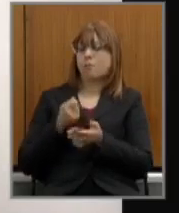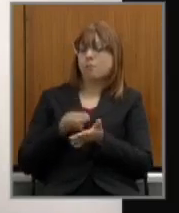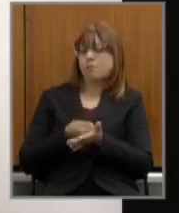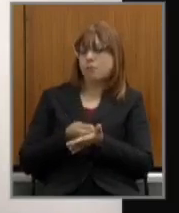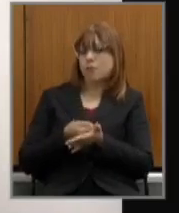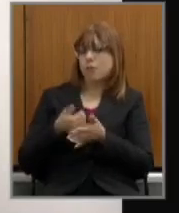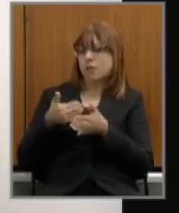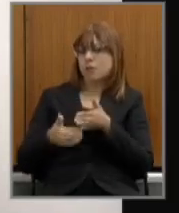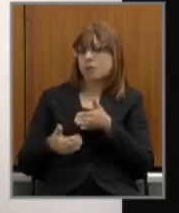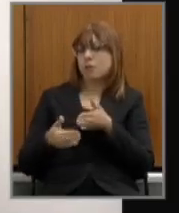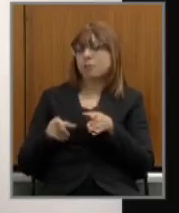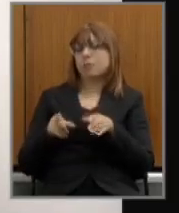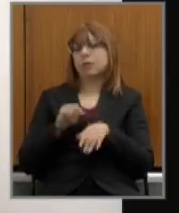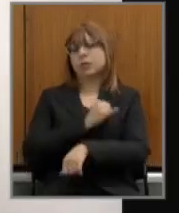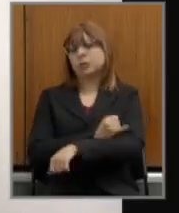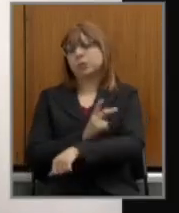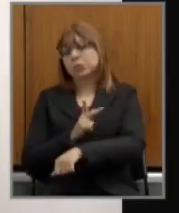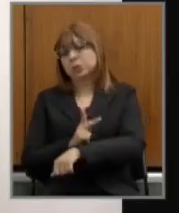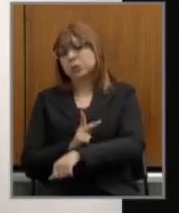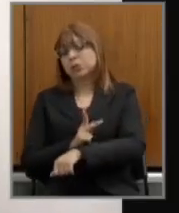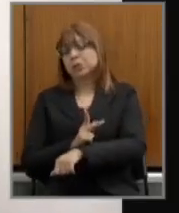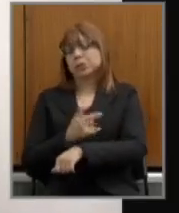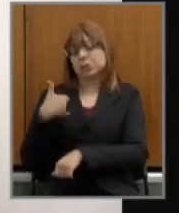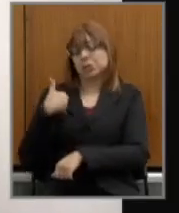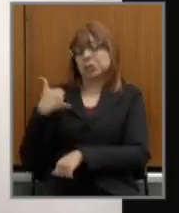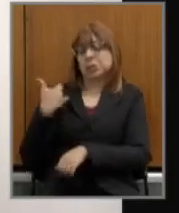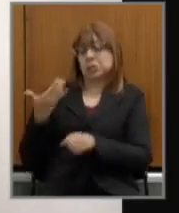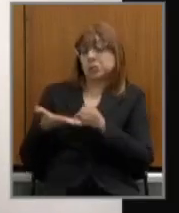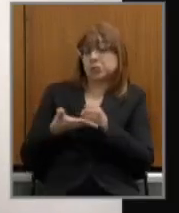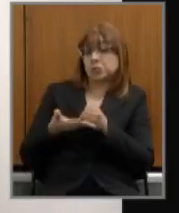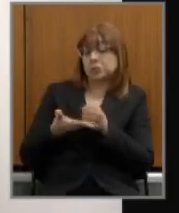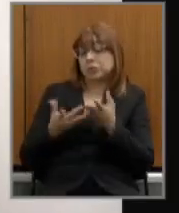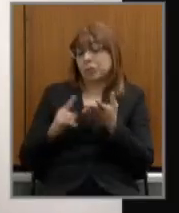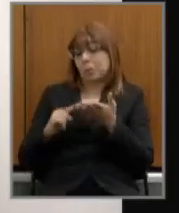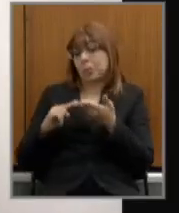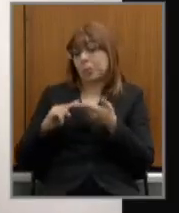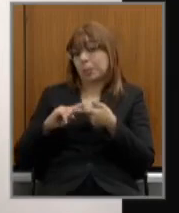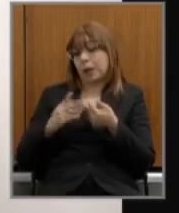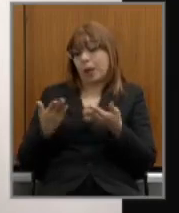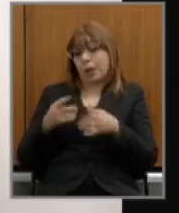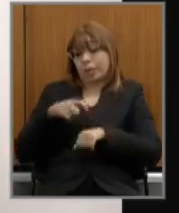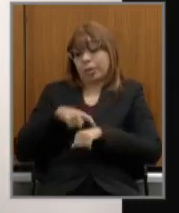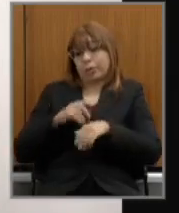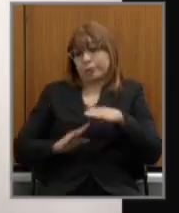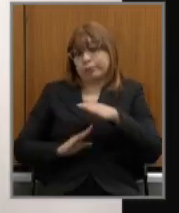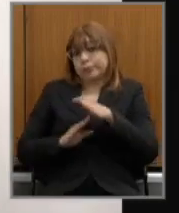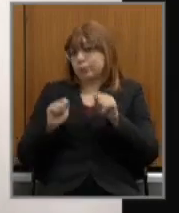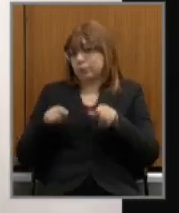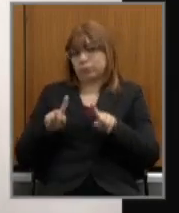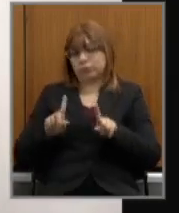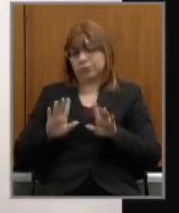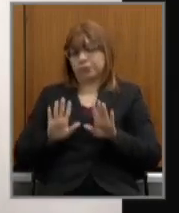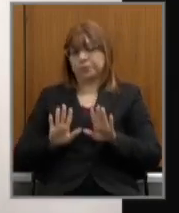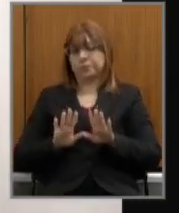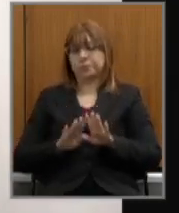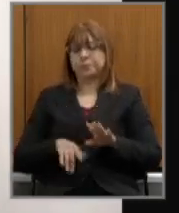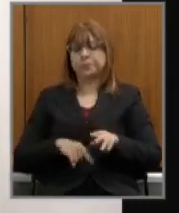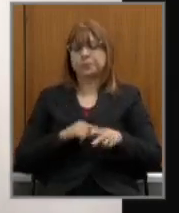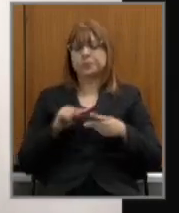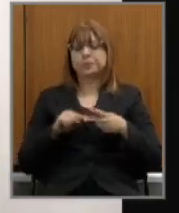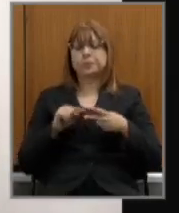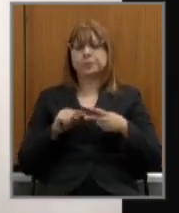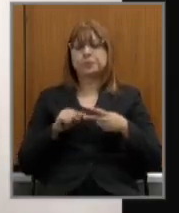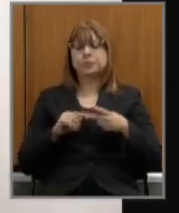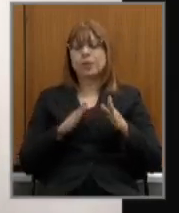papel do Ipseng portanto são conteúdos que nesse espaço não teríamos como abordar questão do processo